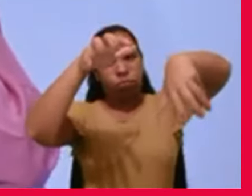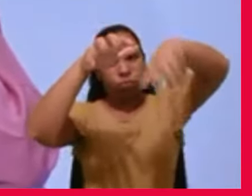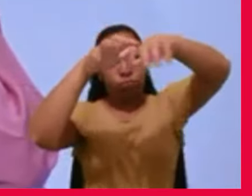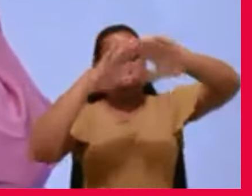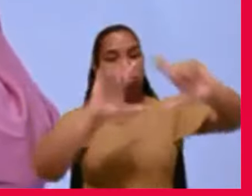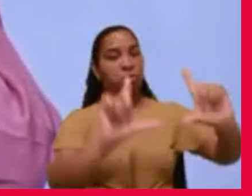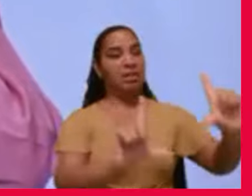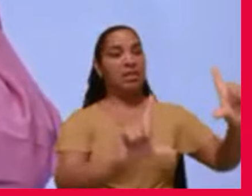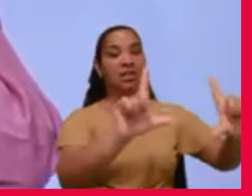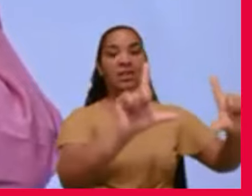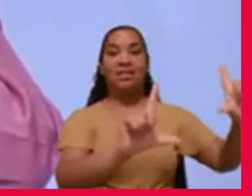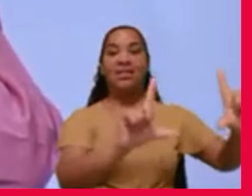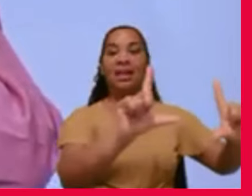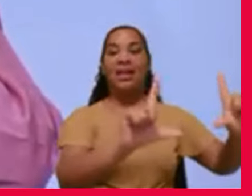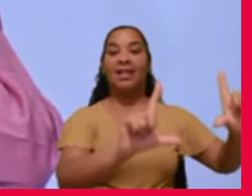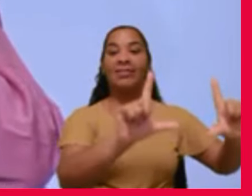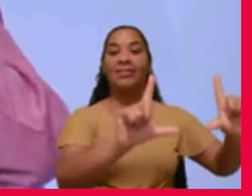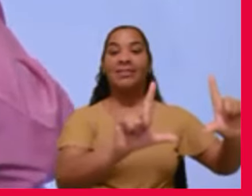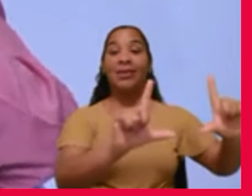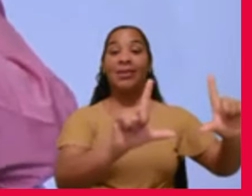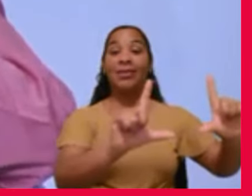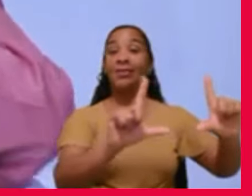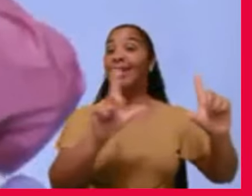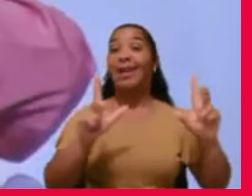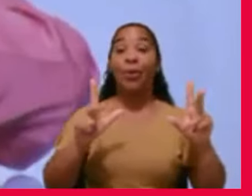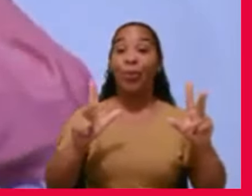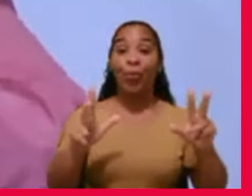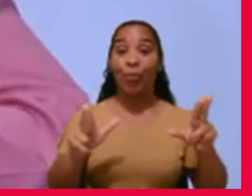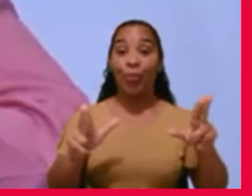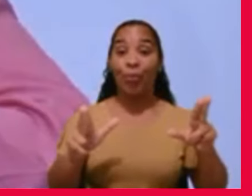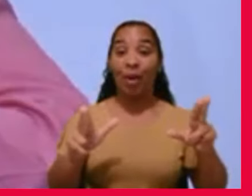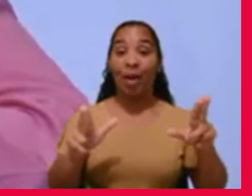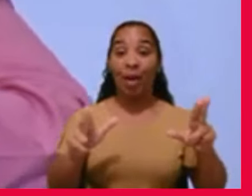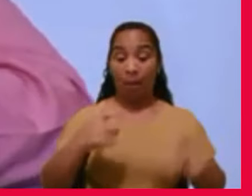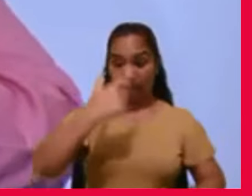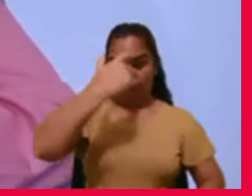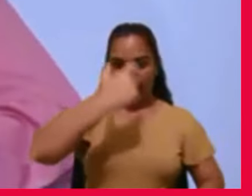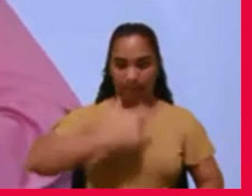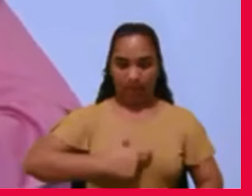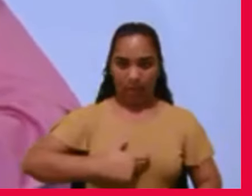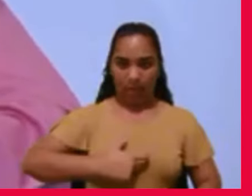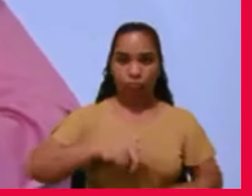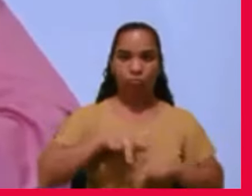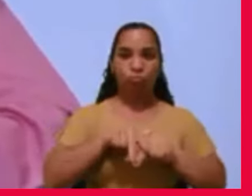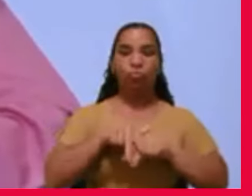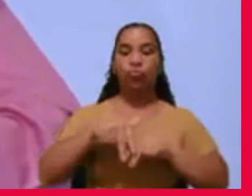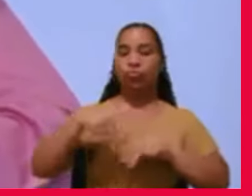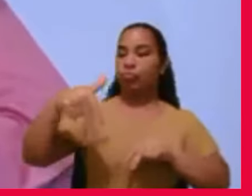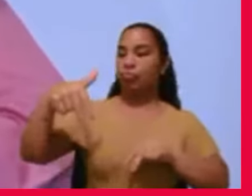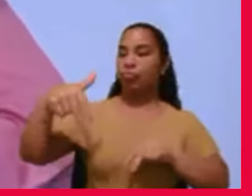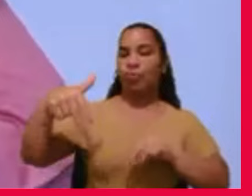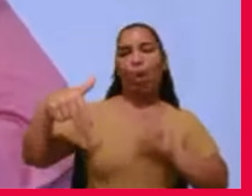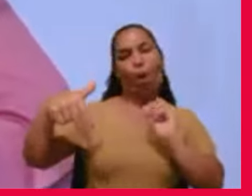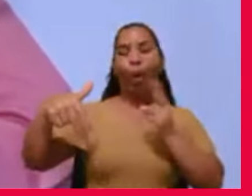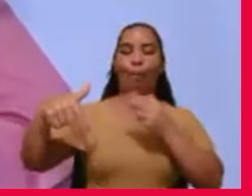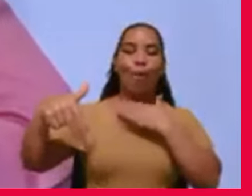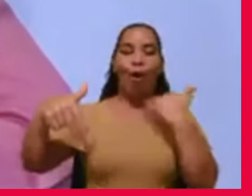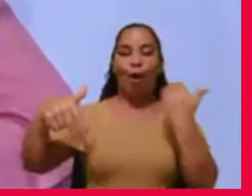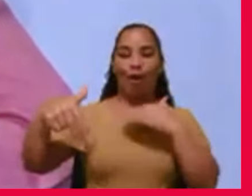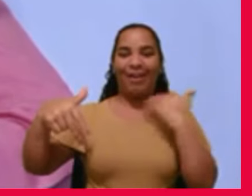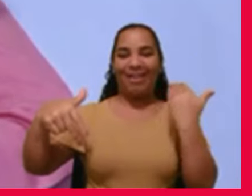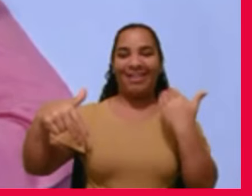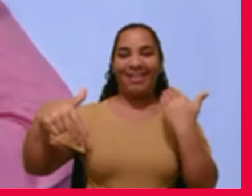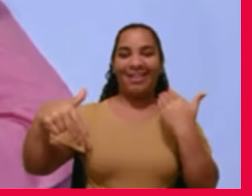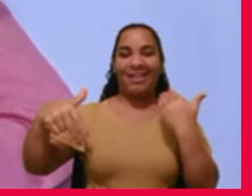assim, quando o indivíduo desencarna ou morre, ele foi